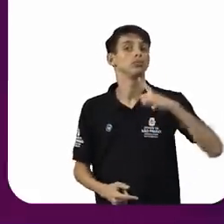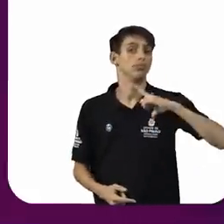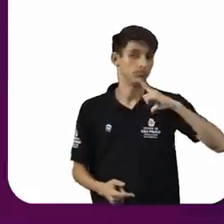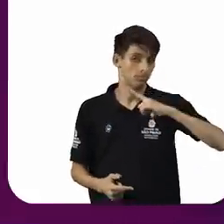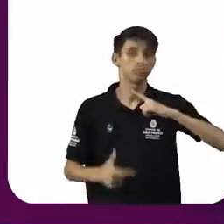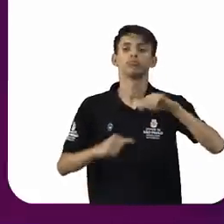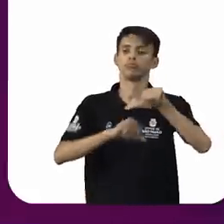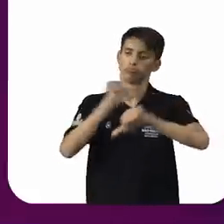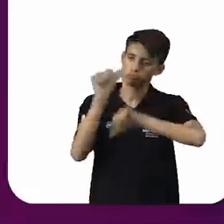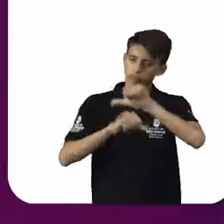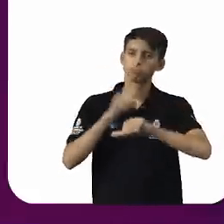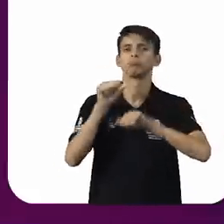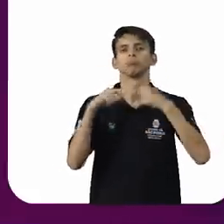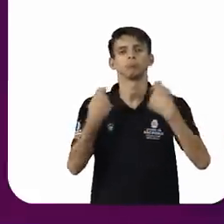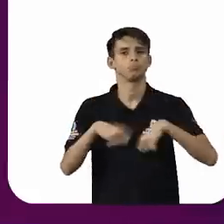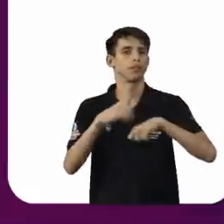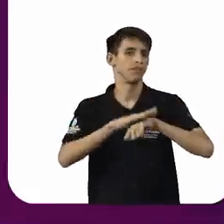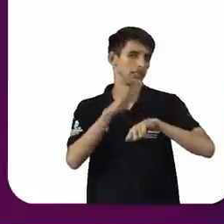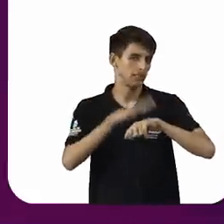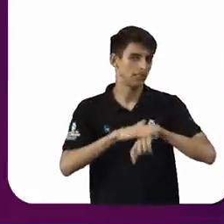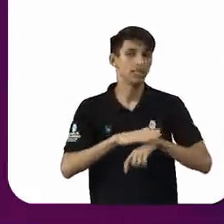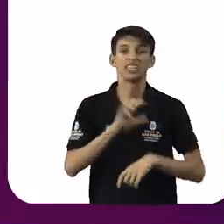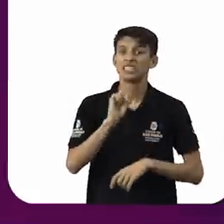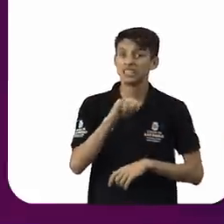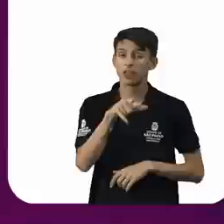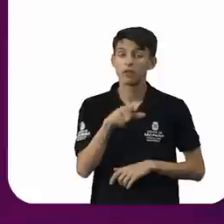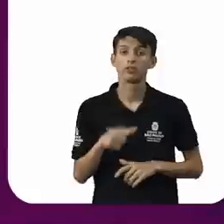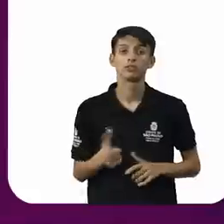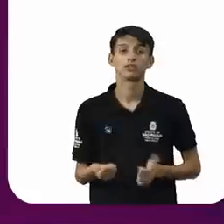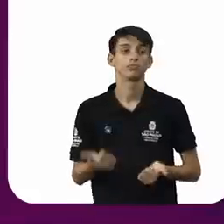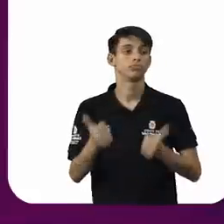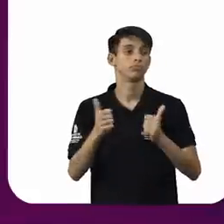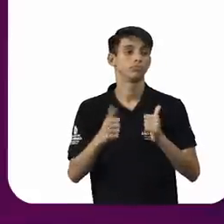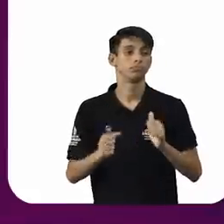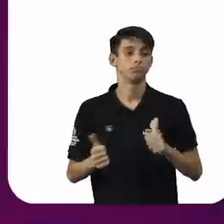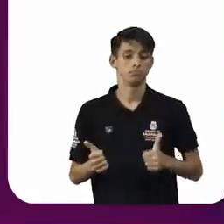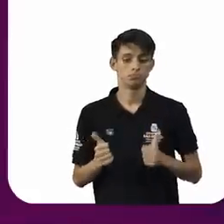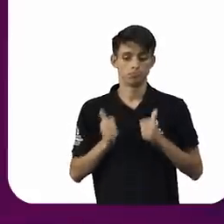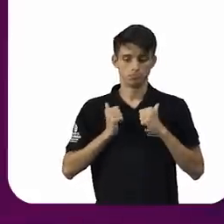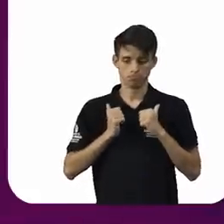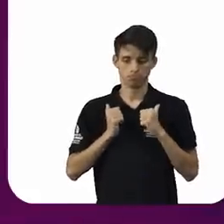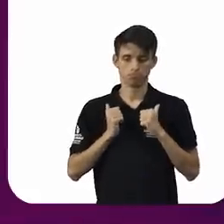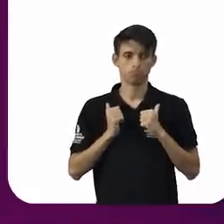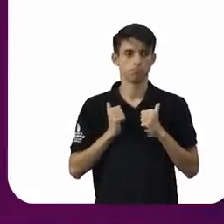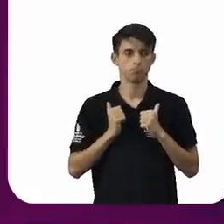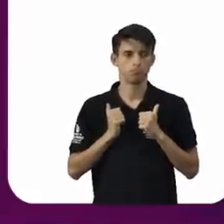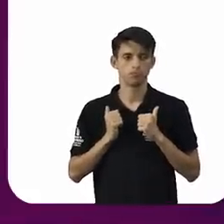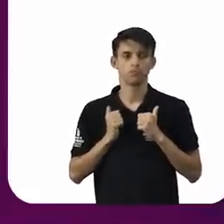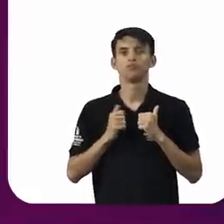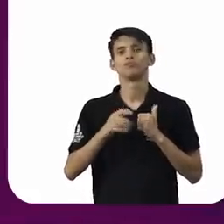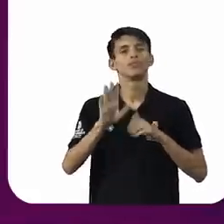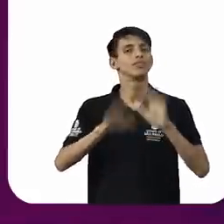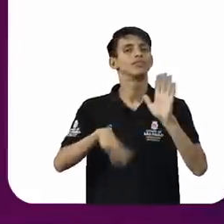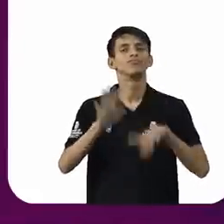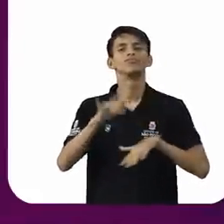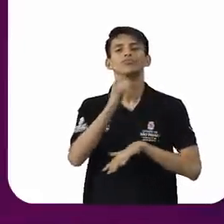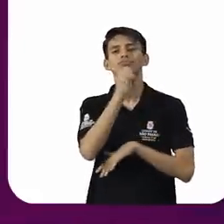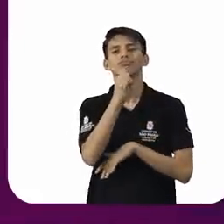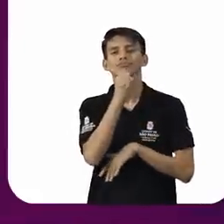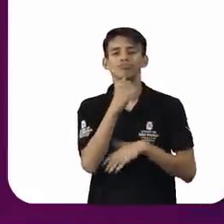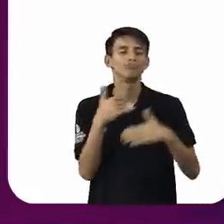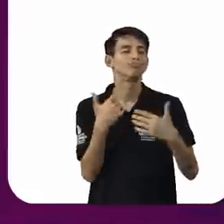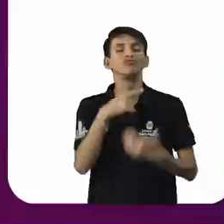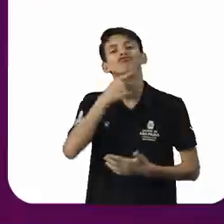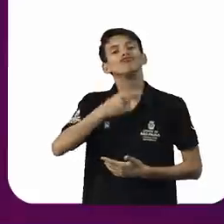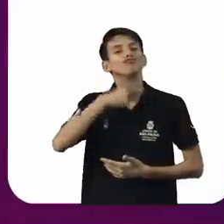transformação efetiva. Senão, você fica no campo repressivo, eu estou convencido que a gente enxuga gelo e